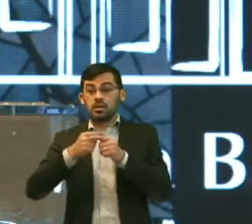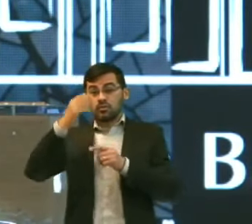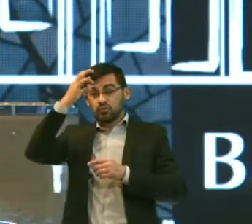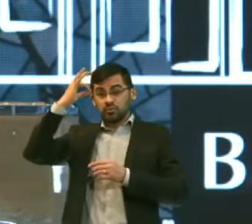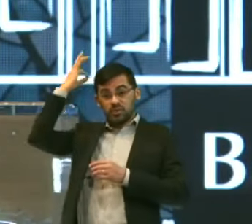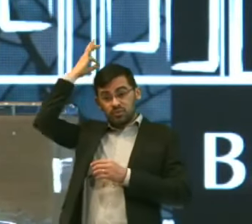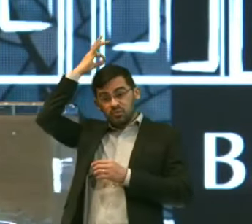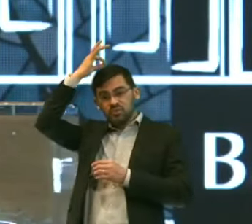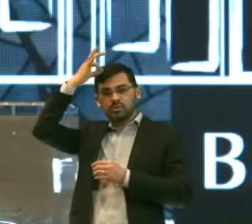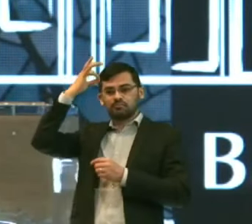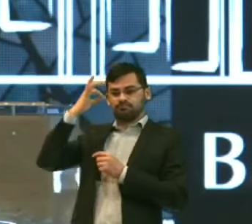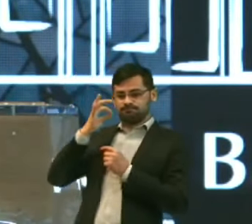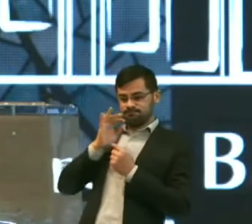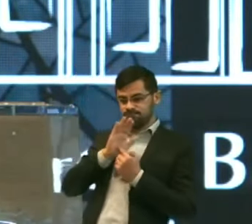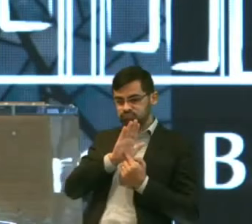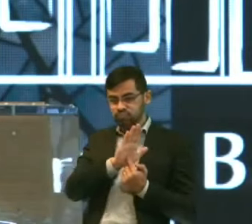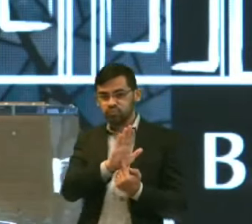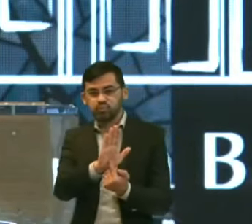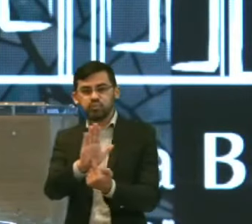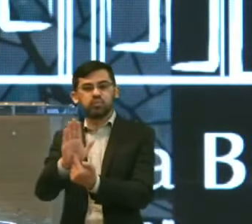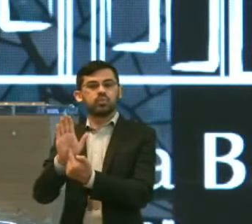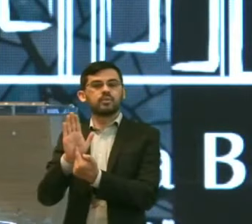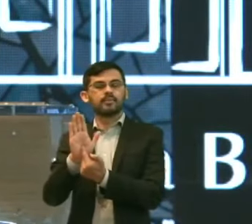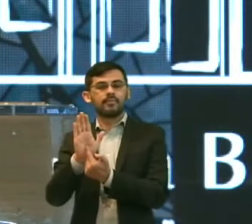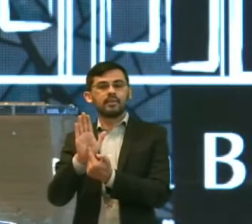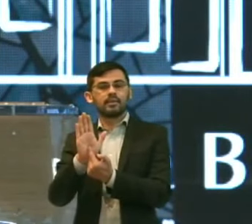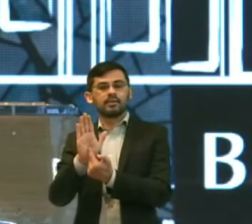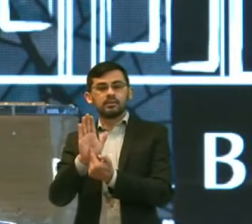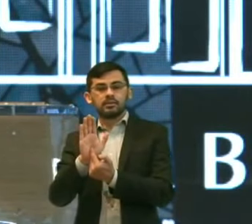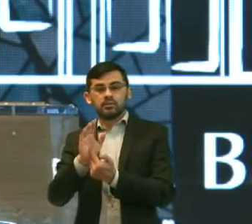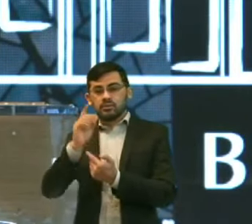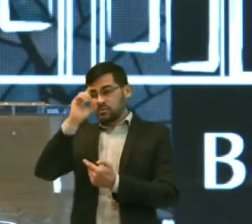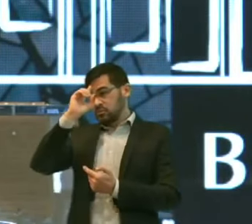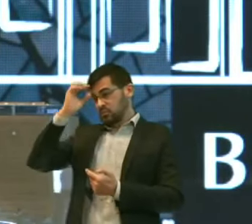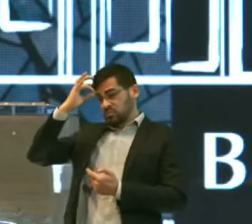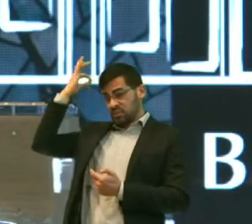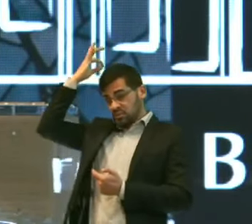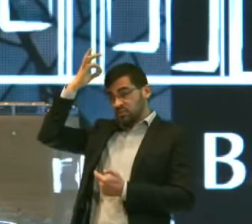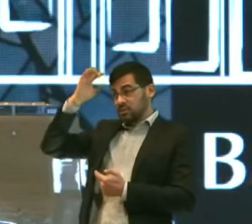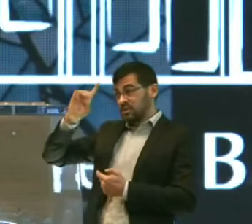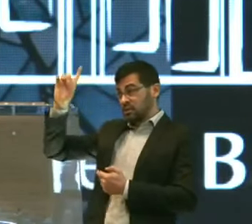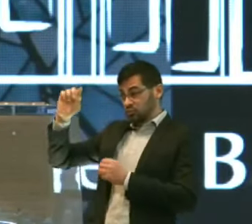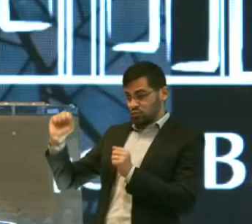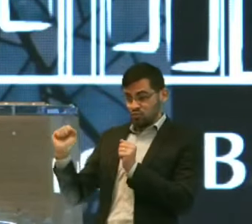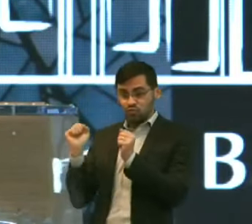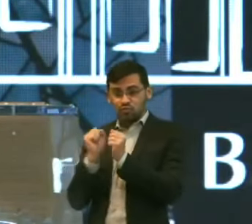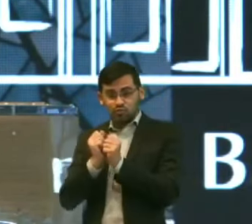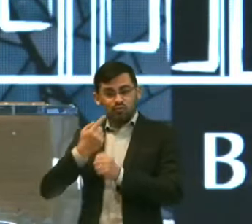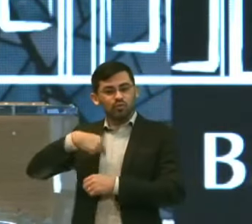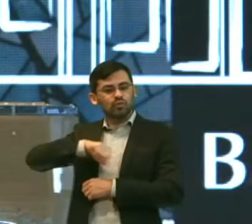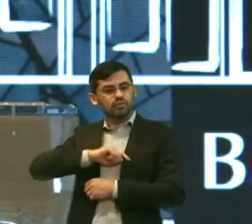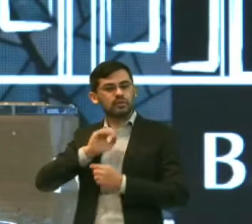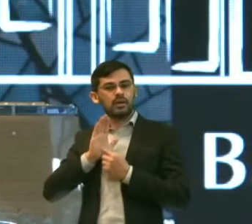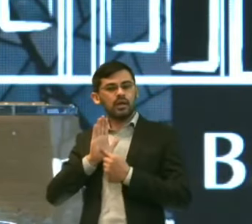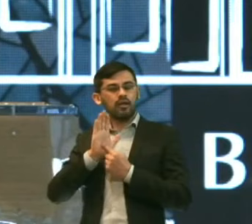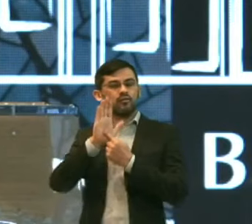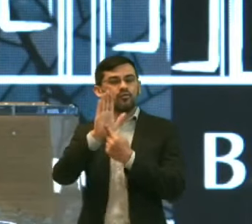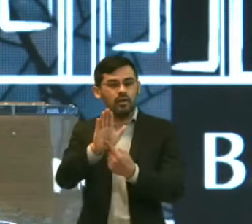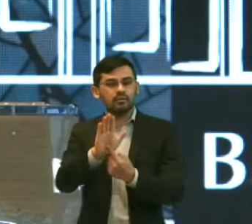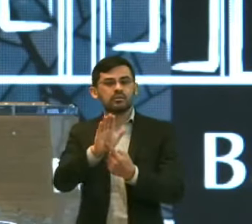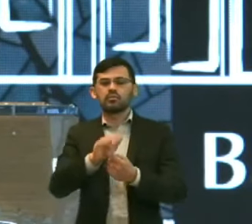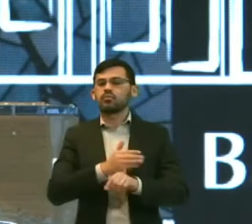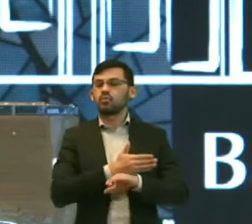Espírito Se revela O Espírito Que Deus Que está em nós Revela A presença dele Através de